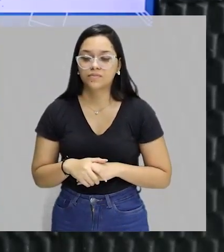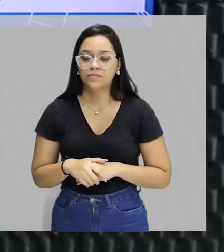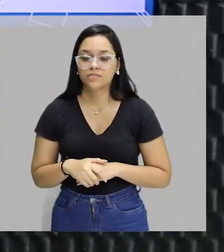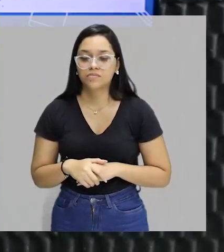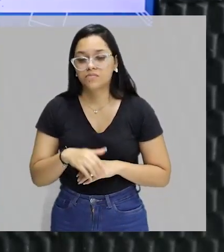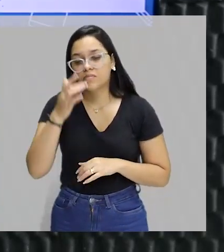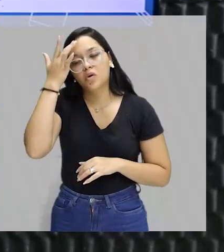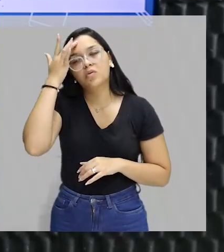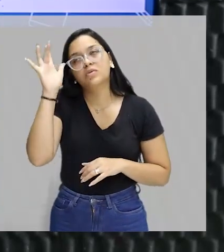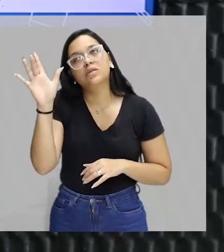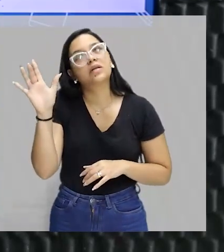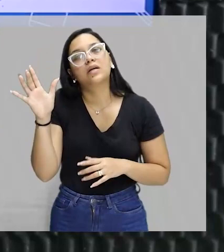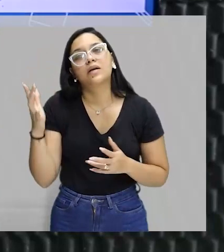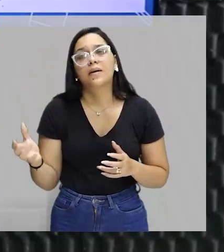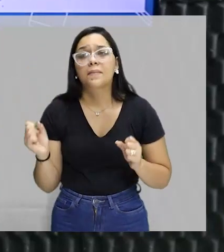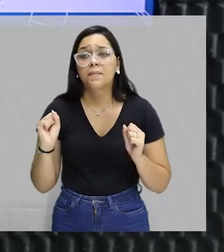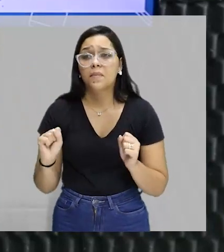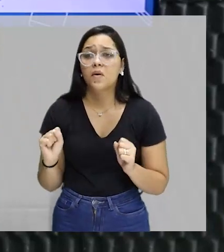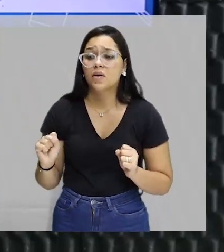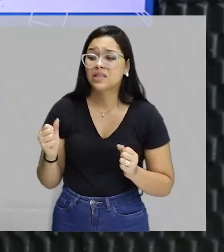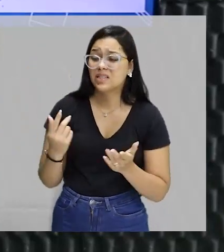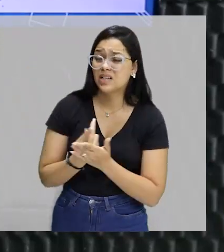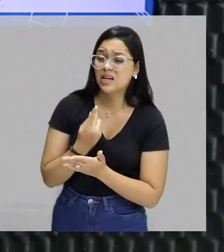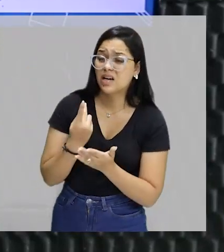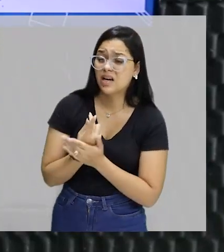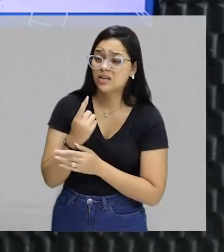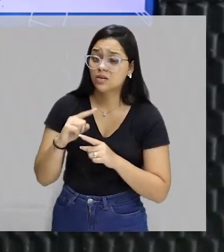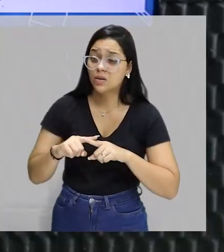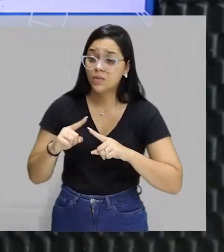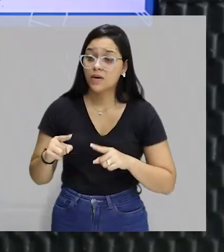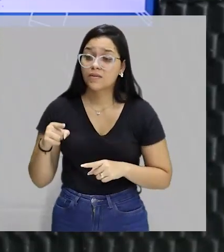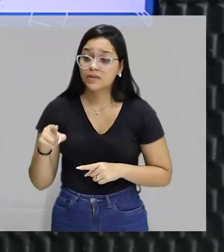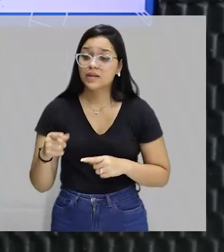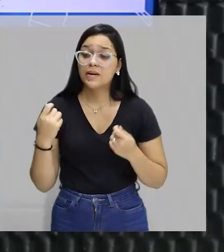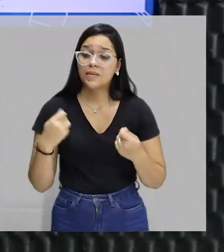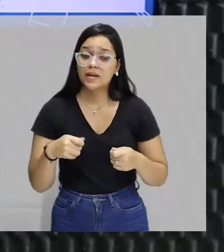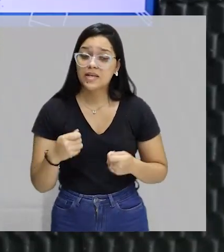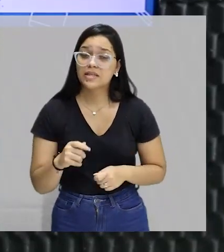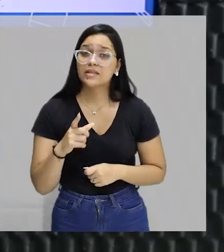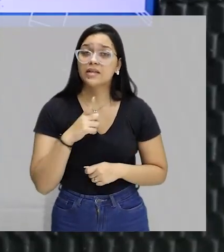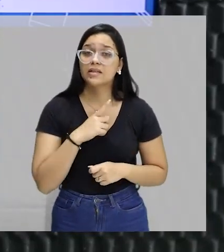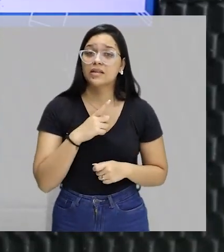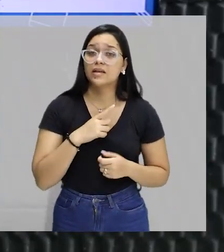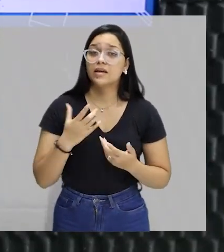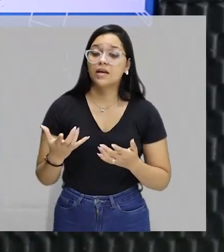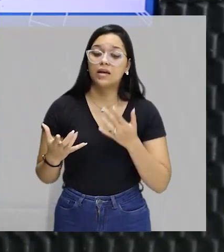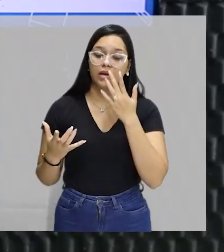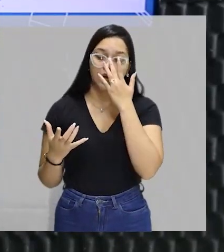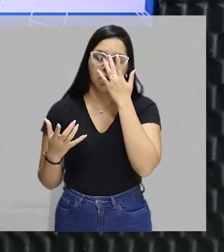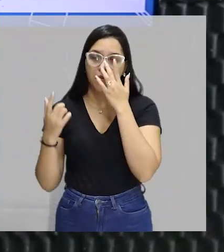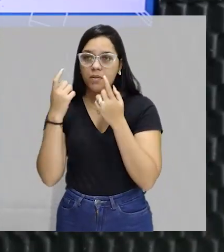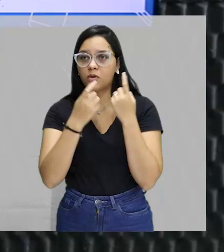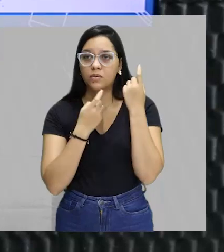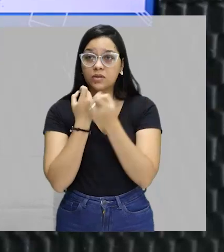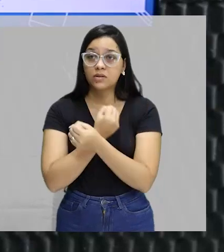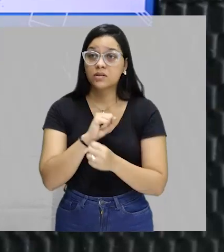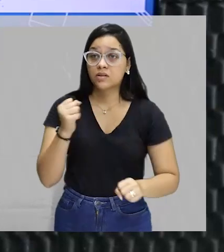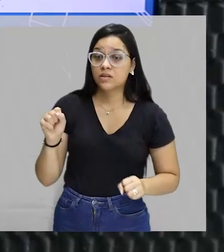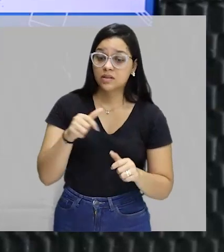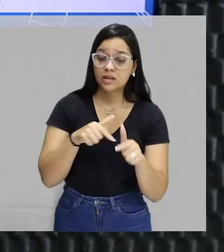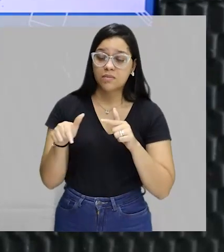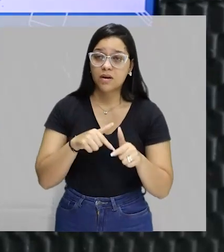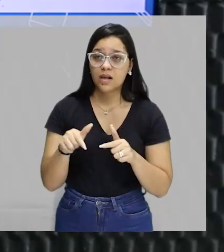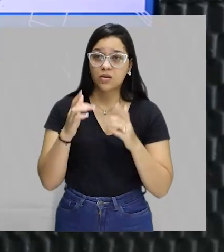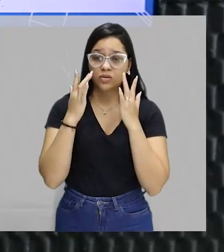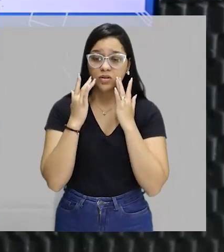exatamente, e pode ser errôneo dizer, mas você tem que ter uma preocupação muito grande quando se trabalha com